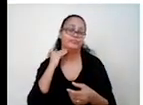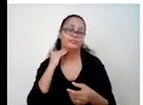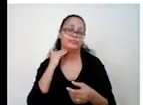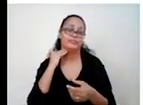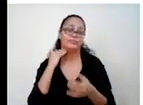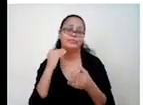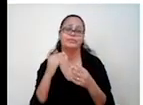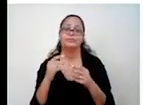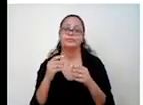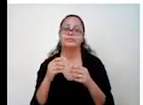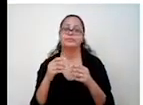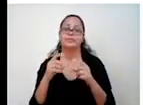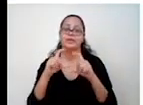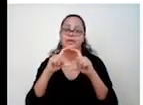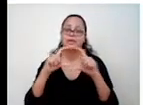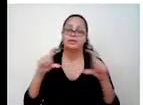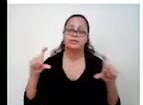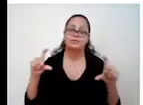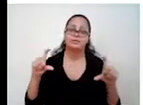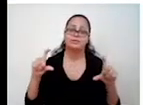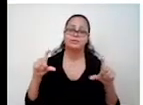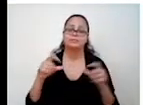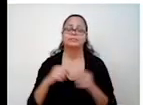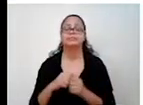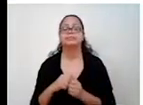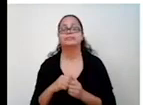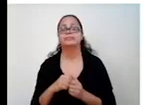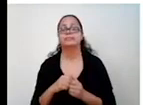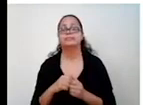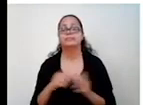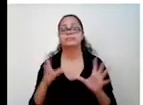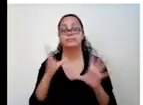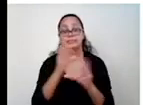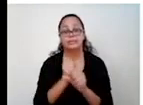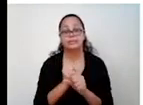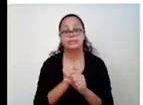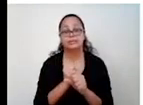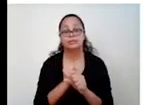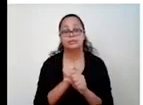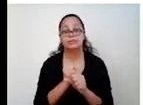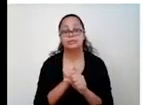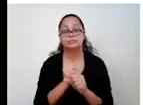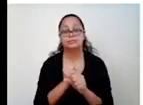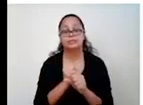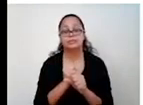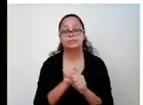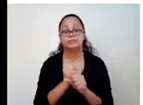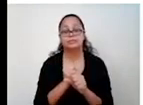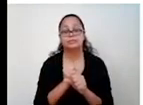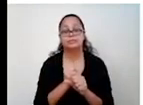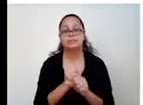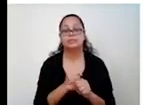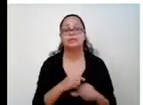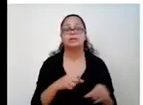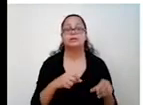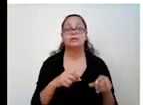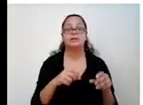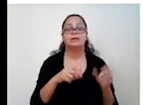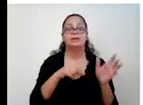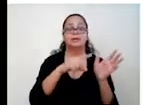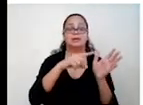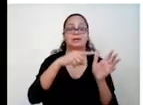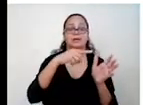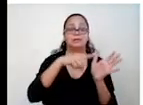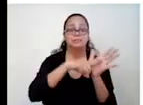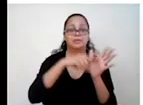Aqui, Confere, não é? A soma que dá menos 9. Então, as raízes vão ser menos 2 e menos